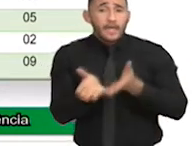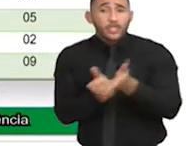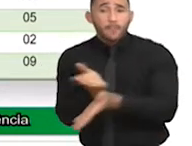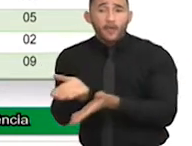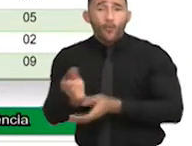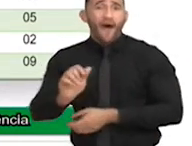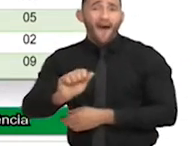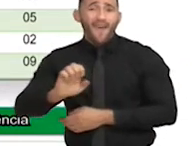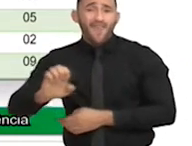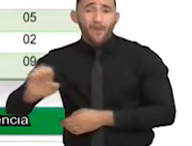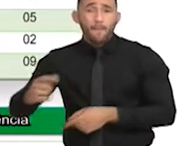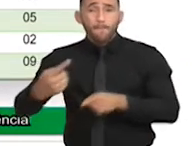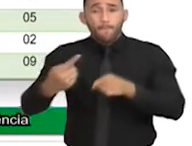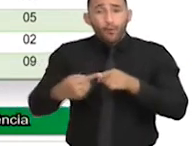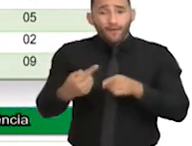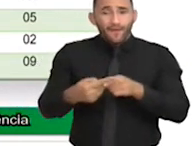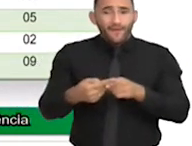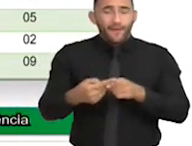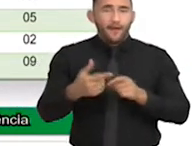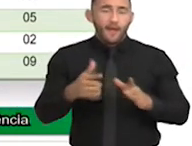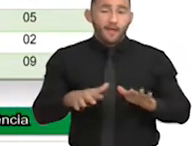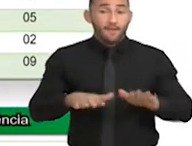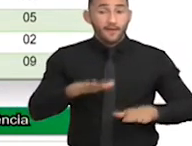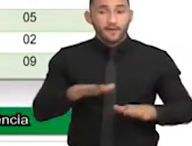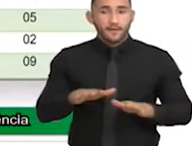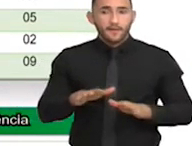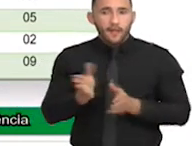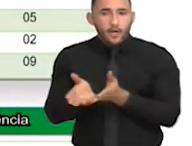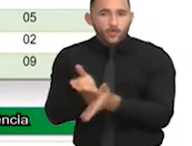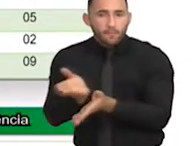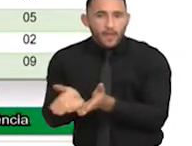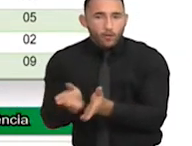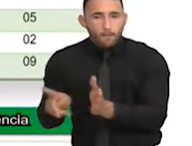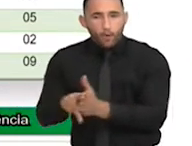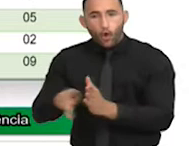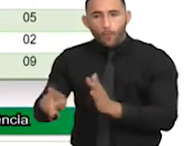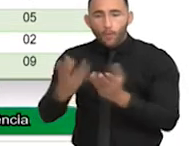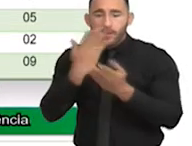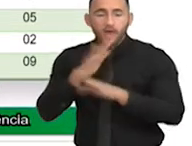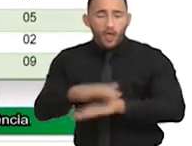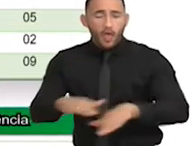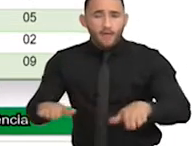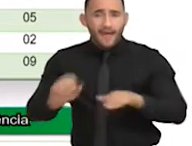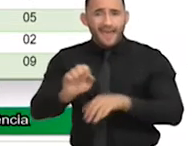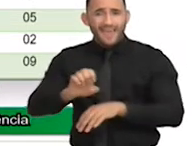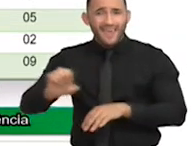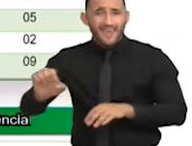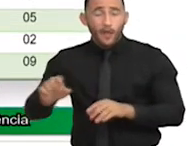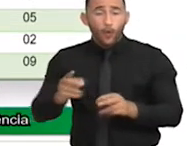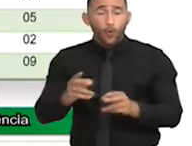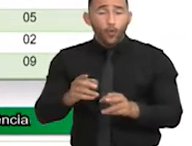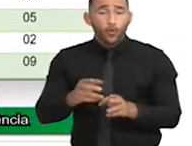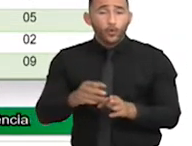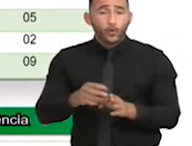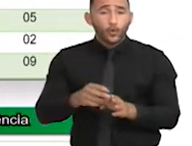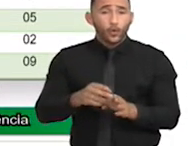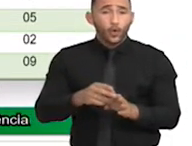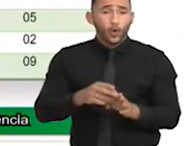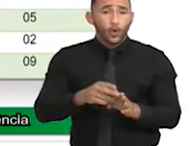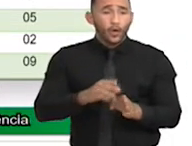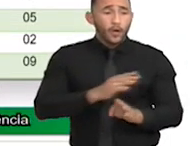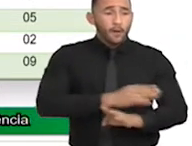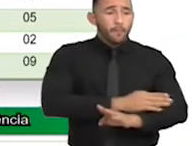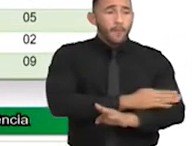atendimento do atender a criança no atendimento educacional especializado é no contraturno e muitas